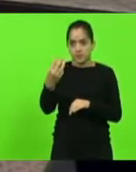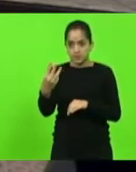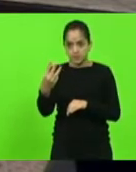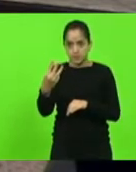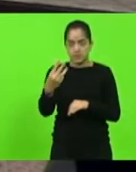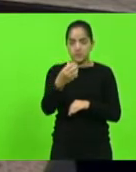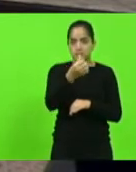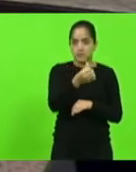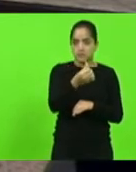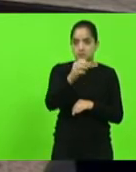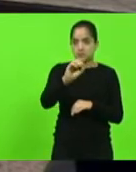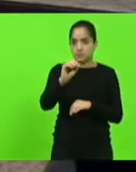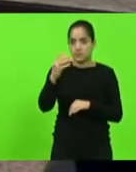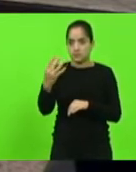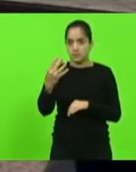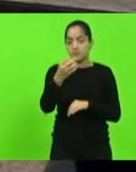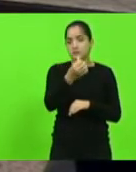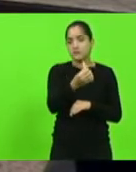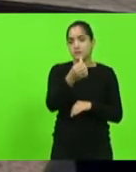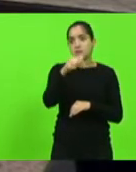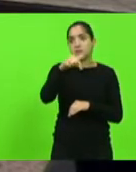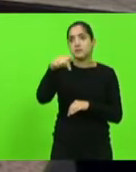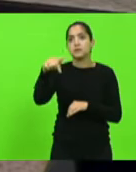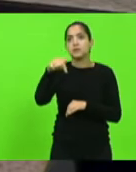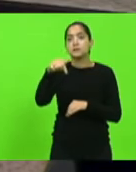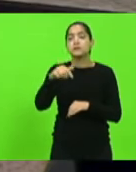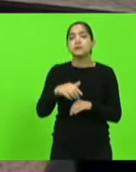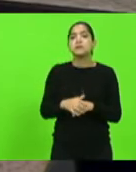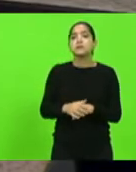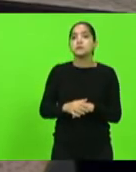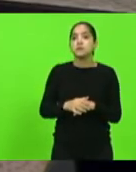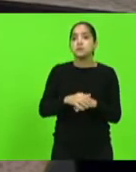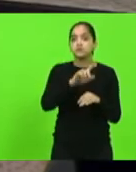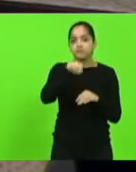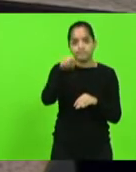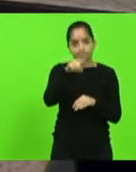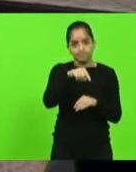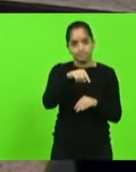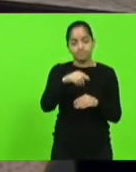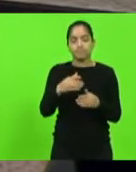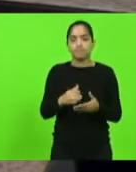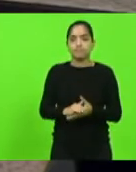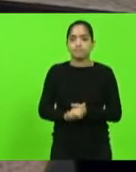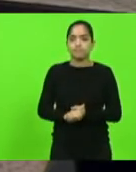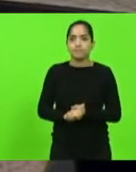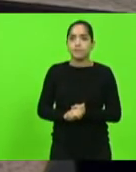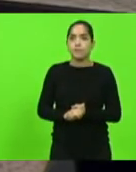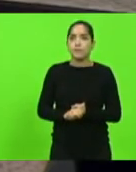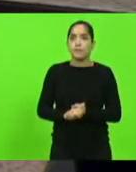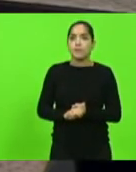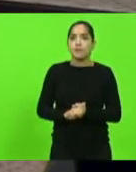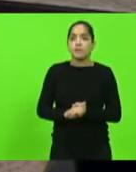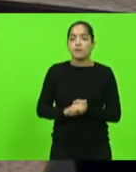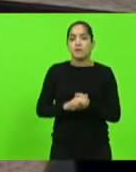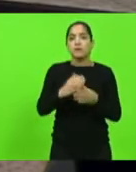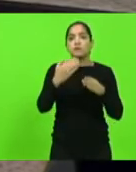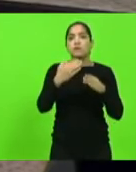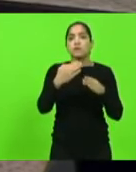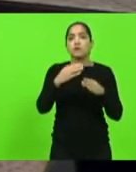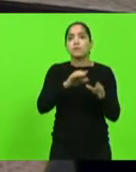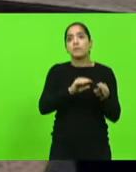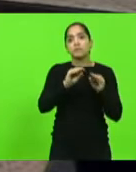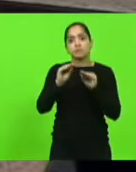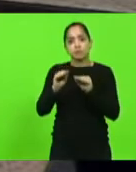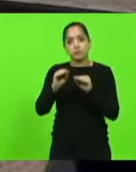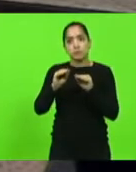604, 677 de 2021, deixaram de ser aprovadas nesta ordem do dia e foram transferidas para a sessão